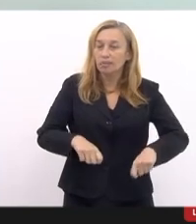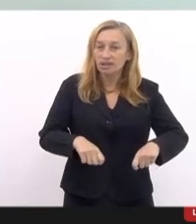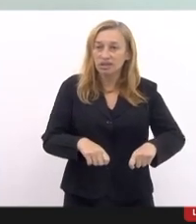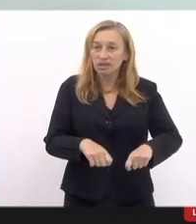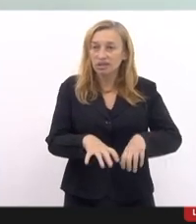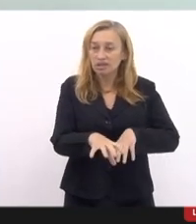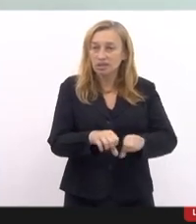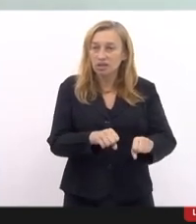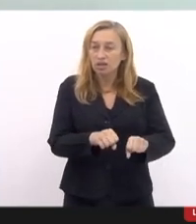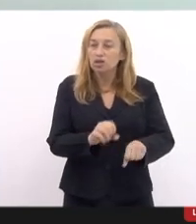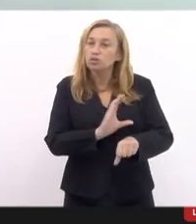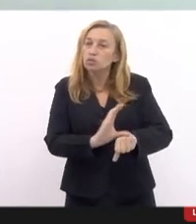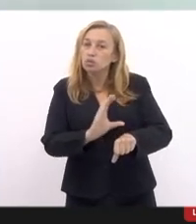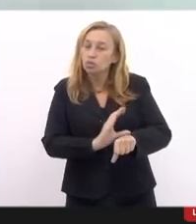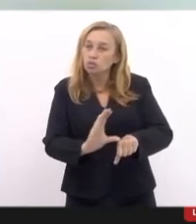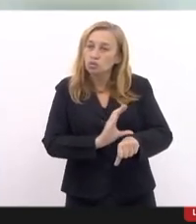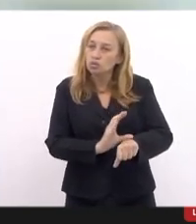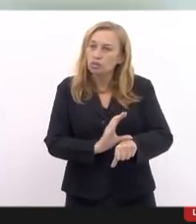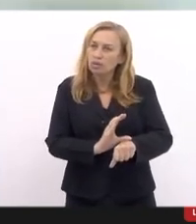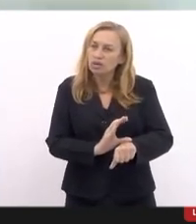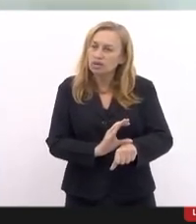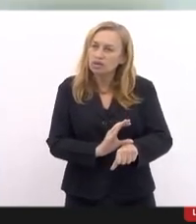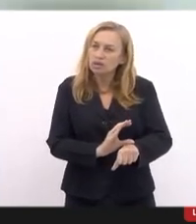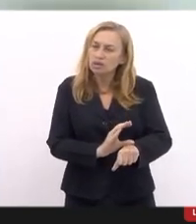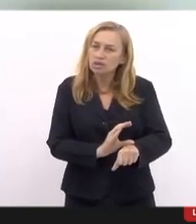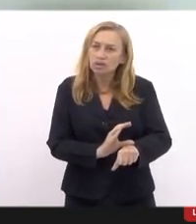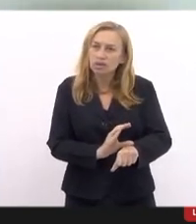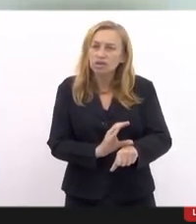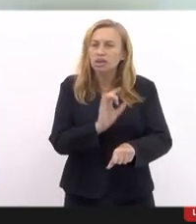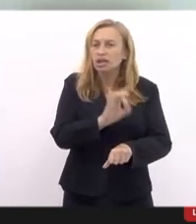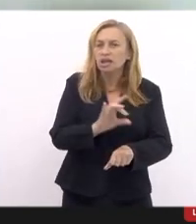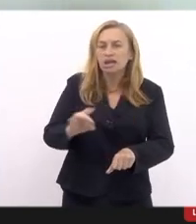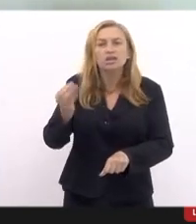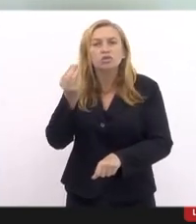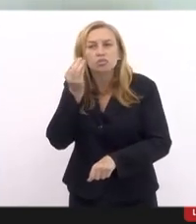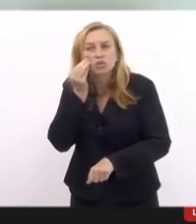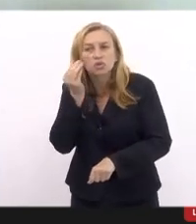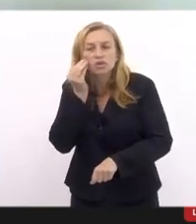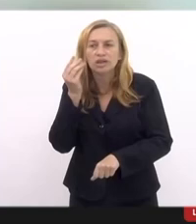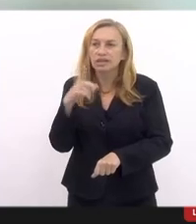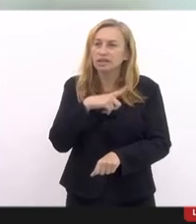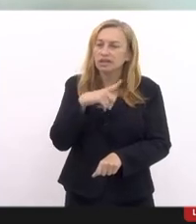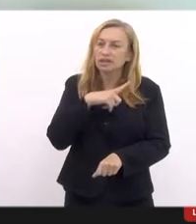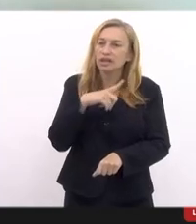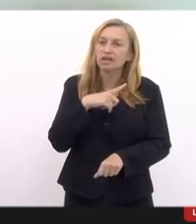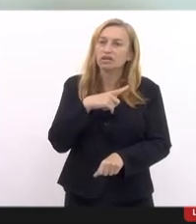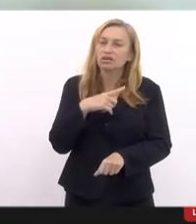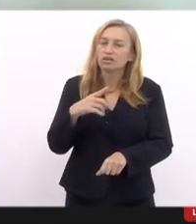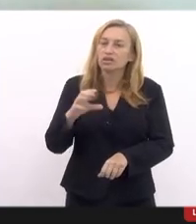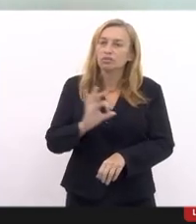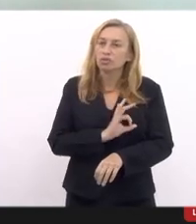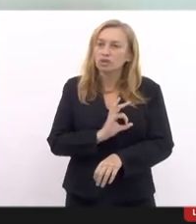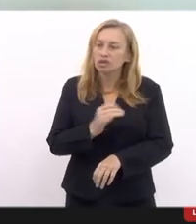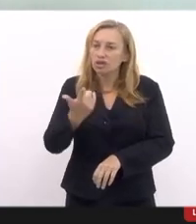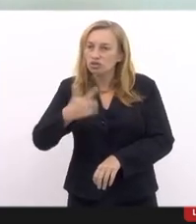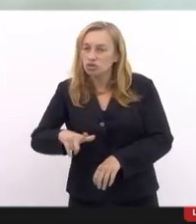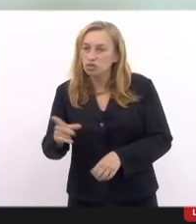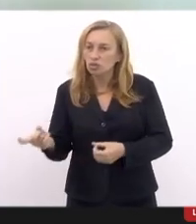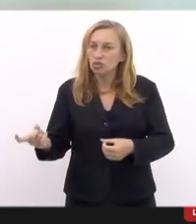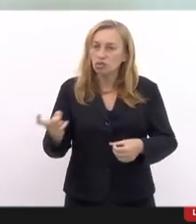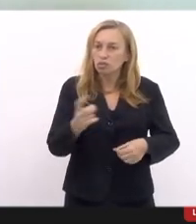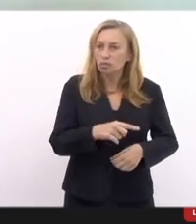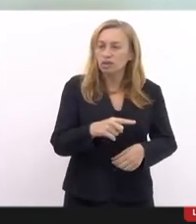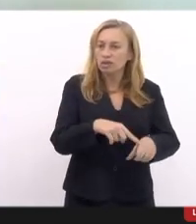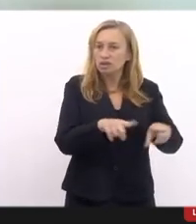tanto nos cursos de formação quanto em cada oportunidade que se tem de trazer o policial novamente para a sala de aula